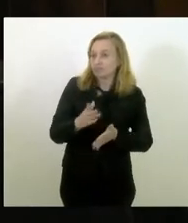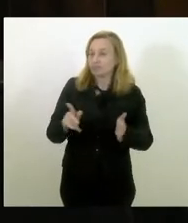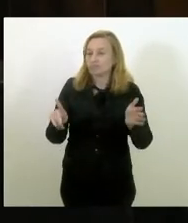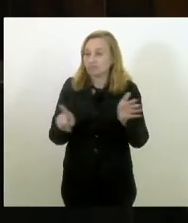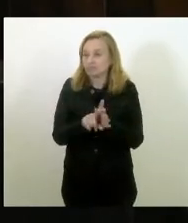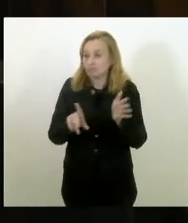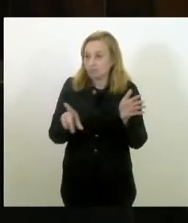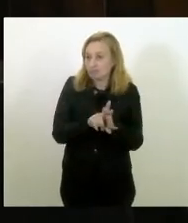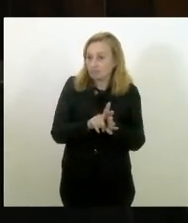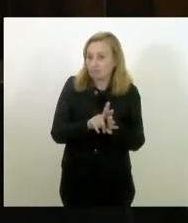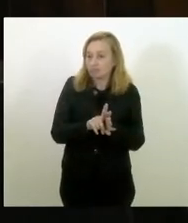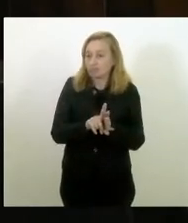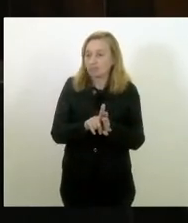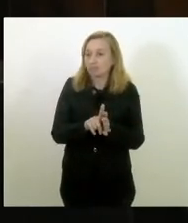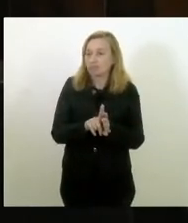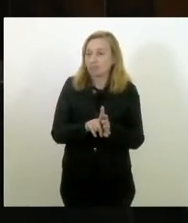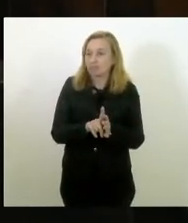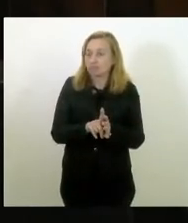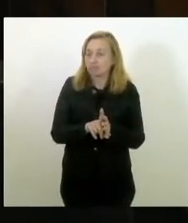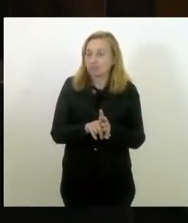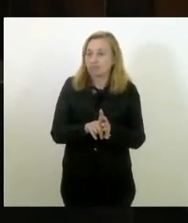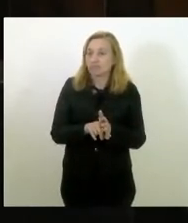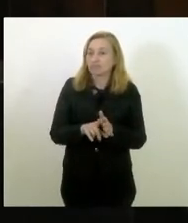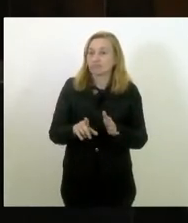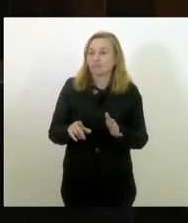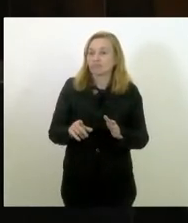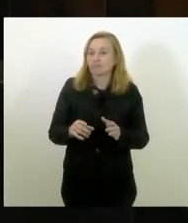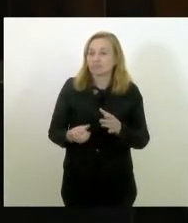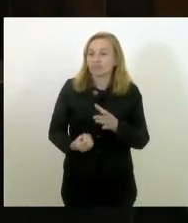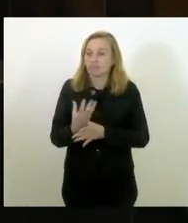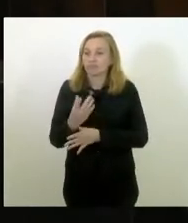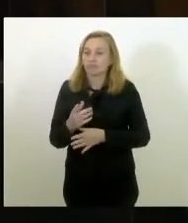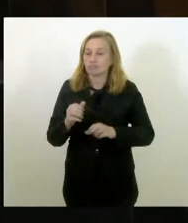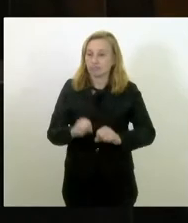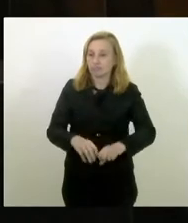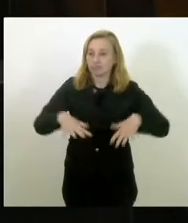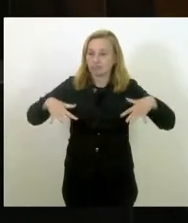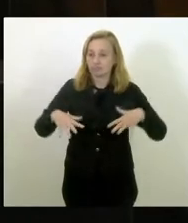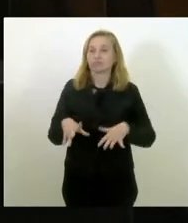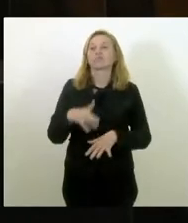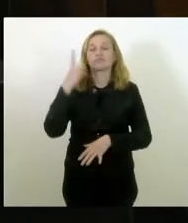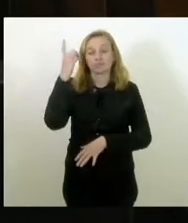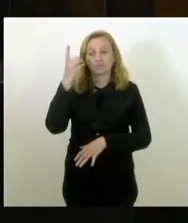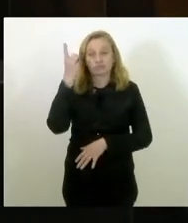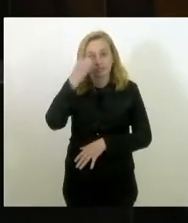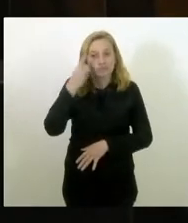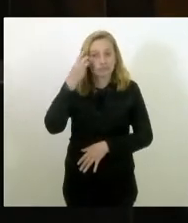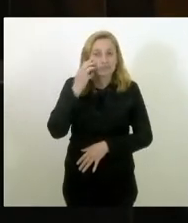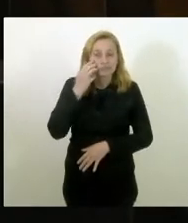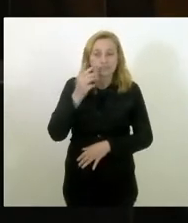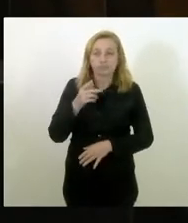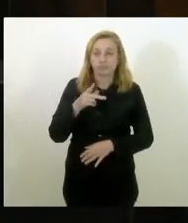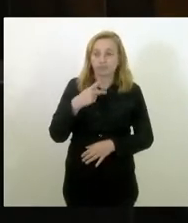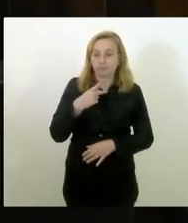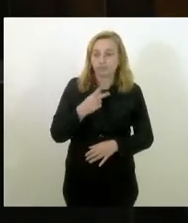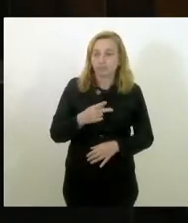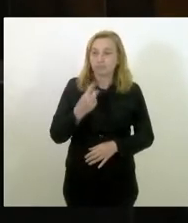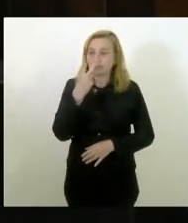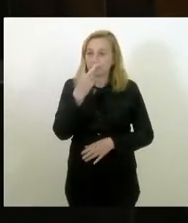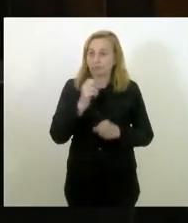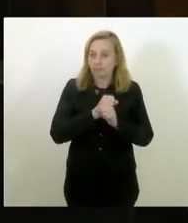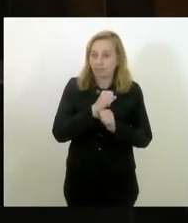já é fruto dessa audiência, como trouxe aqui o deputado Valdeque Carneiro. Após dois anos e das